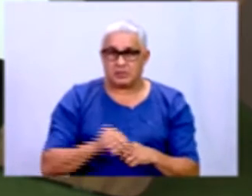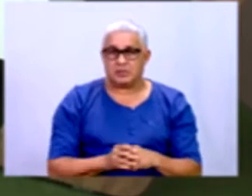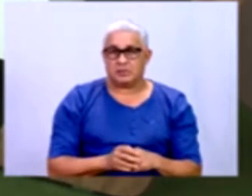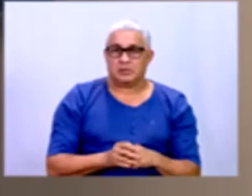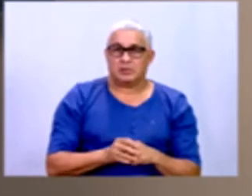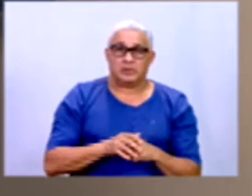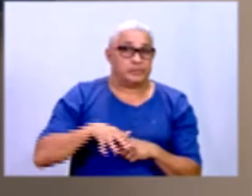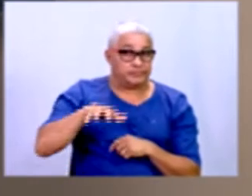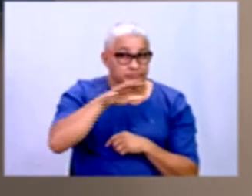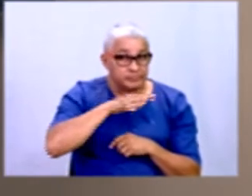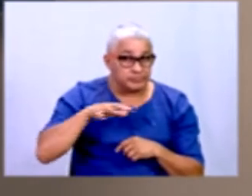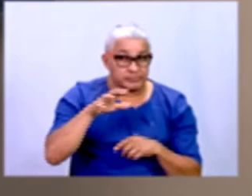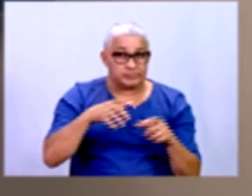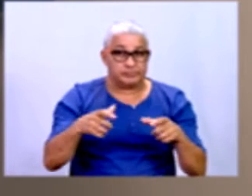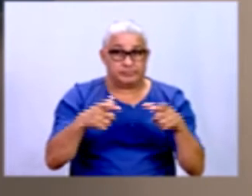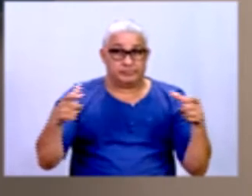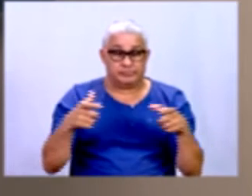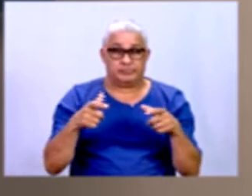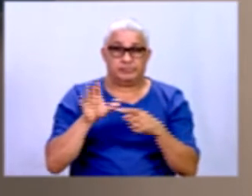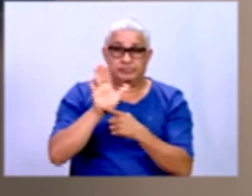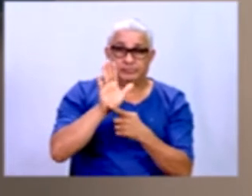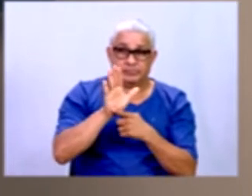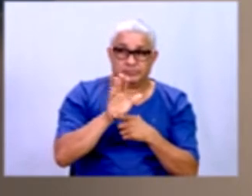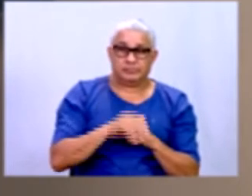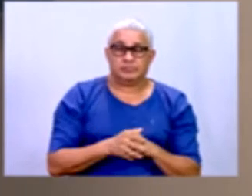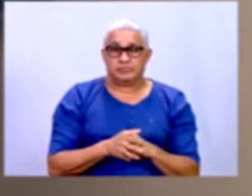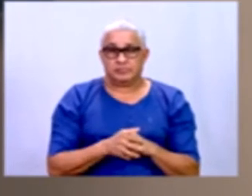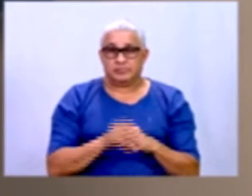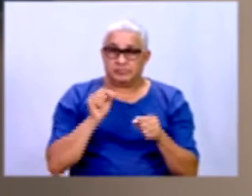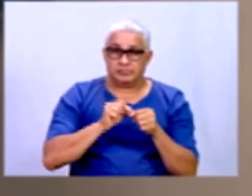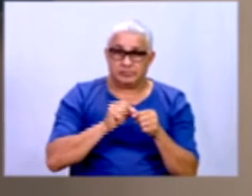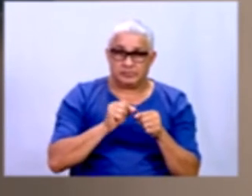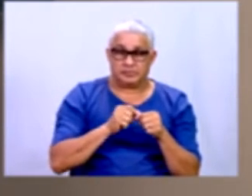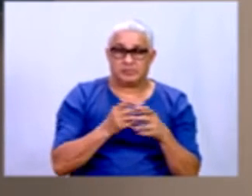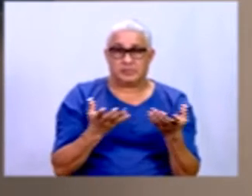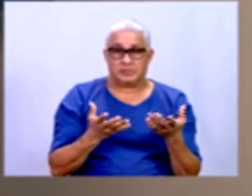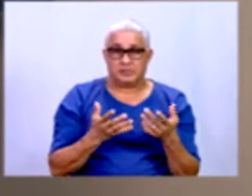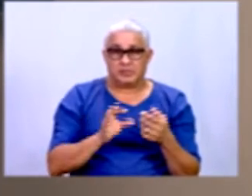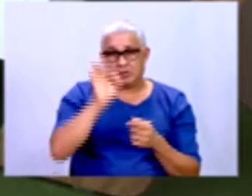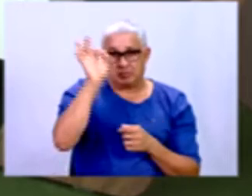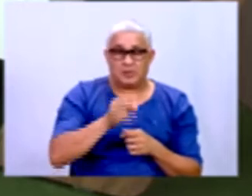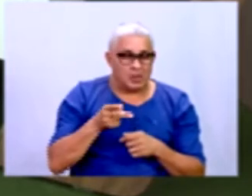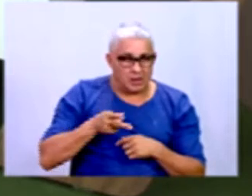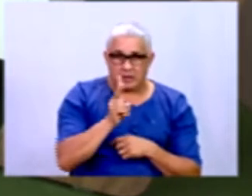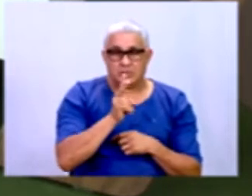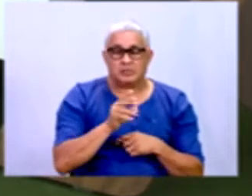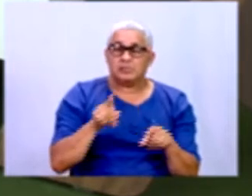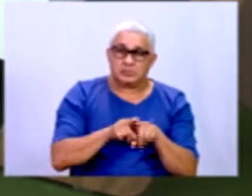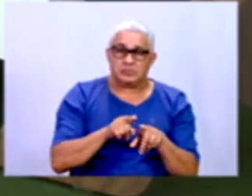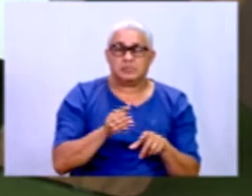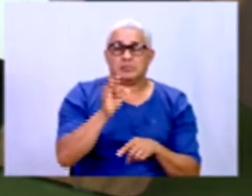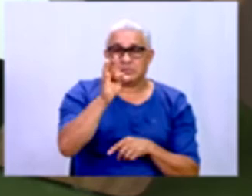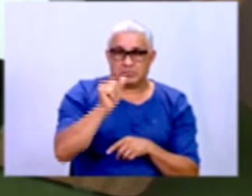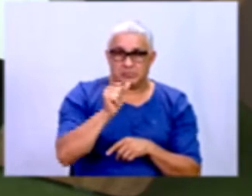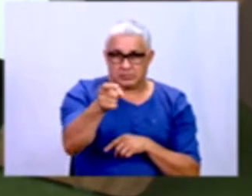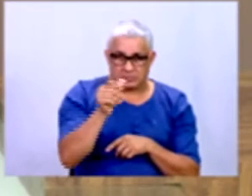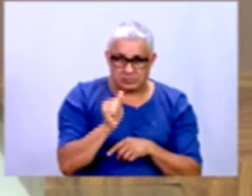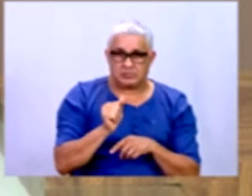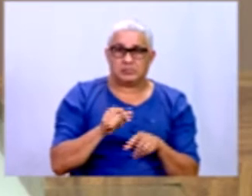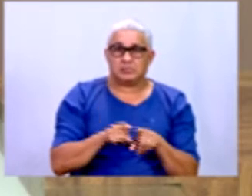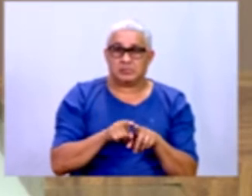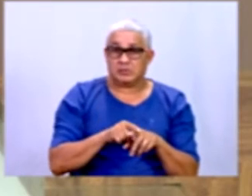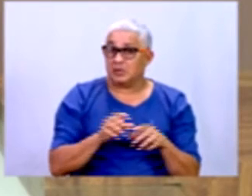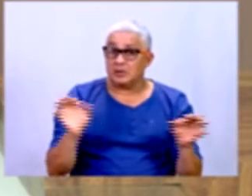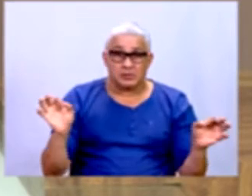maioria dessas demonstrações de resultados que a gente faz, a gente faz em forma de percentual. E a maioria das taxas que a gente recebe, a recebe